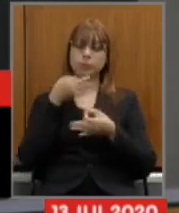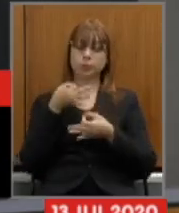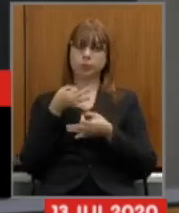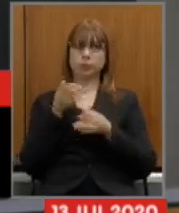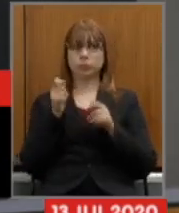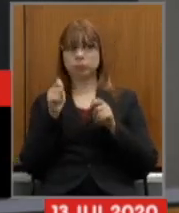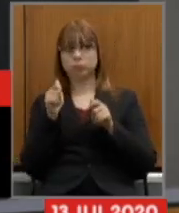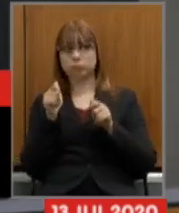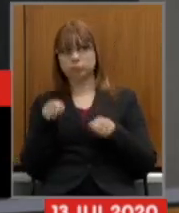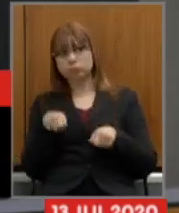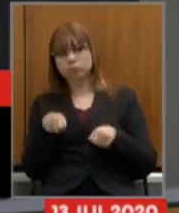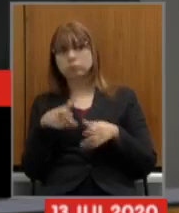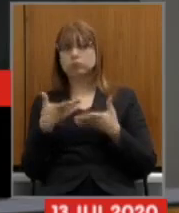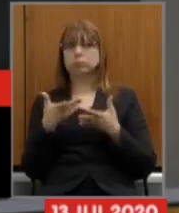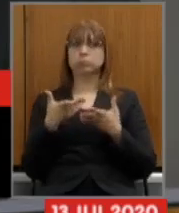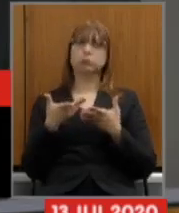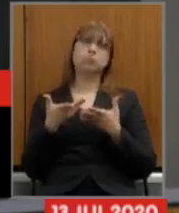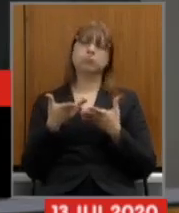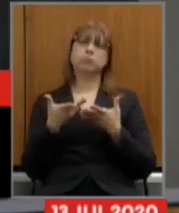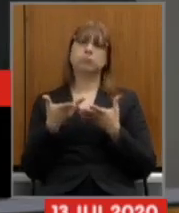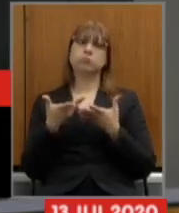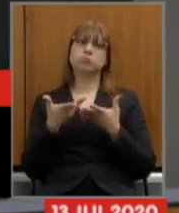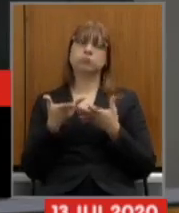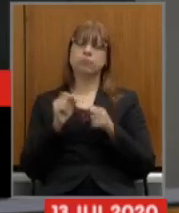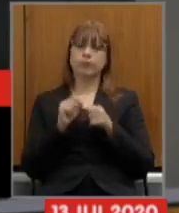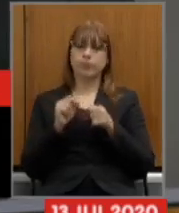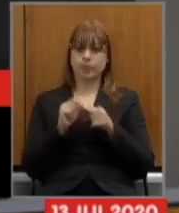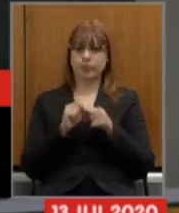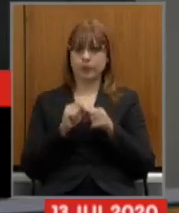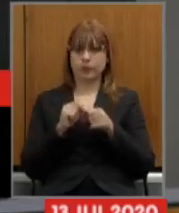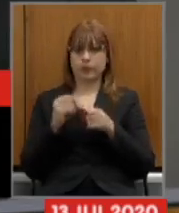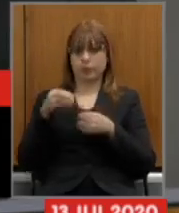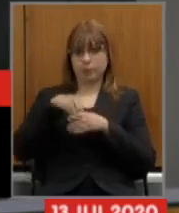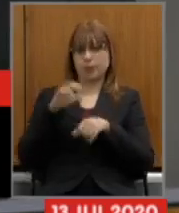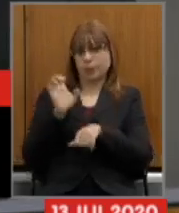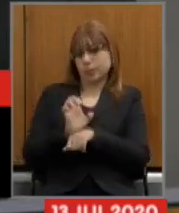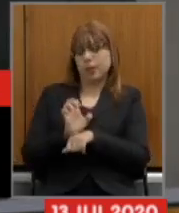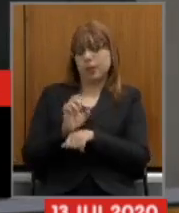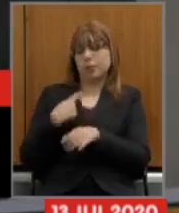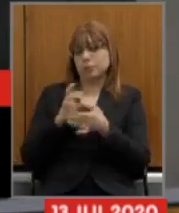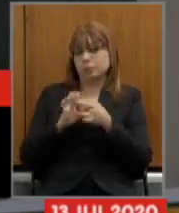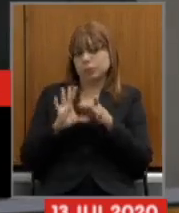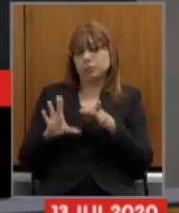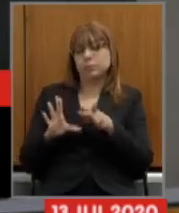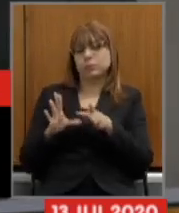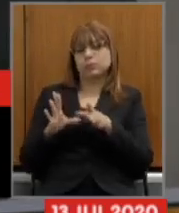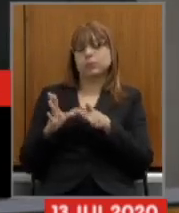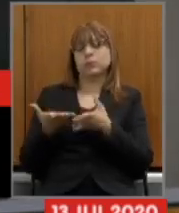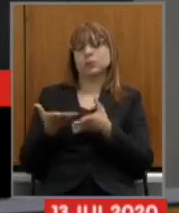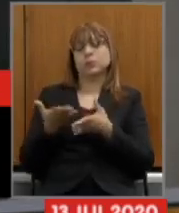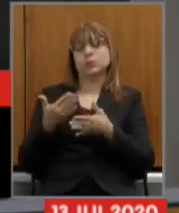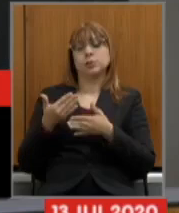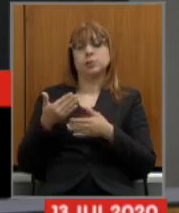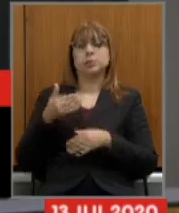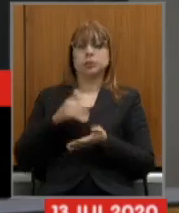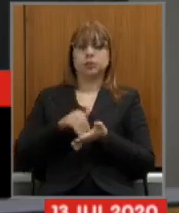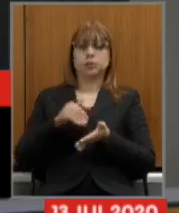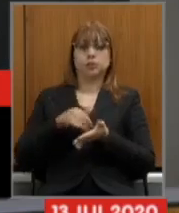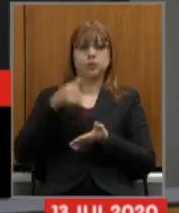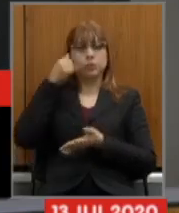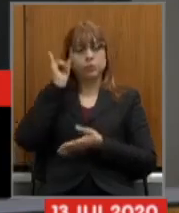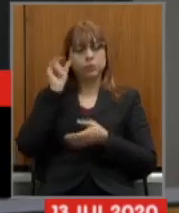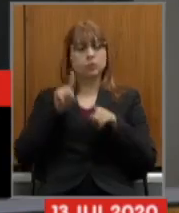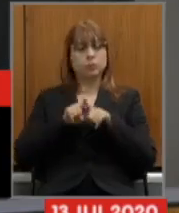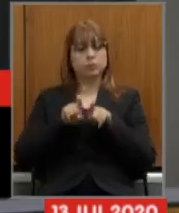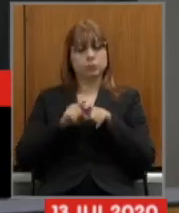pode ser feito no nível estadual estamos abertos tanto o secretário da fazenda quanto eu para